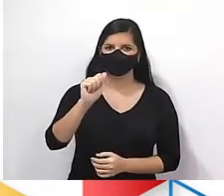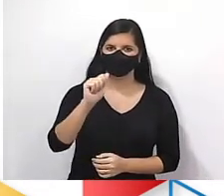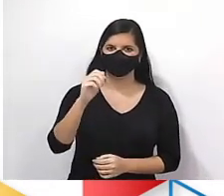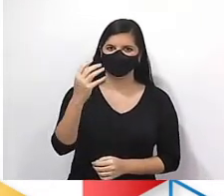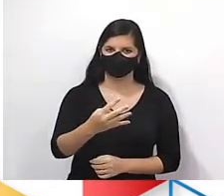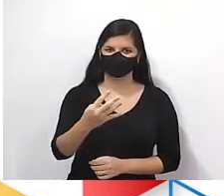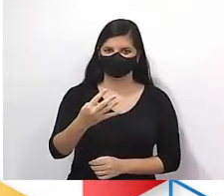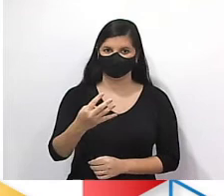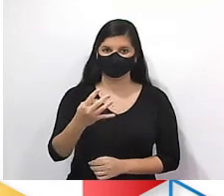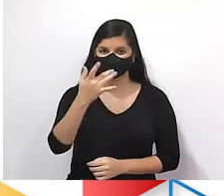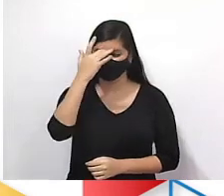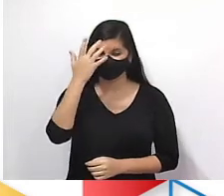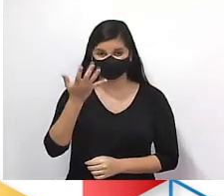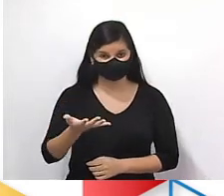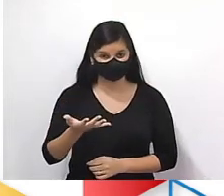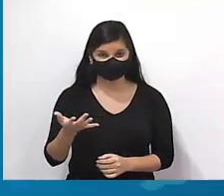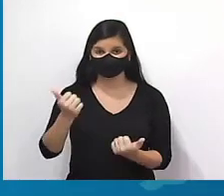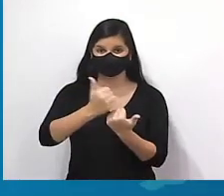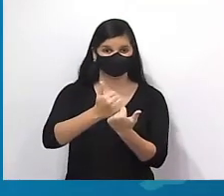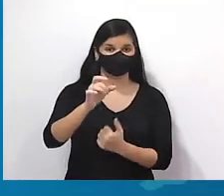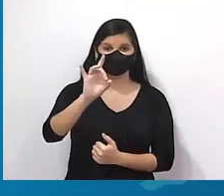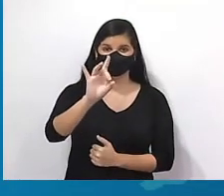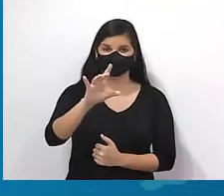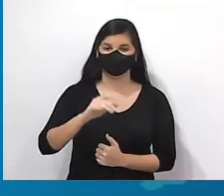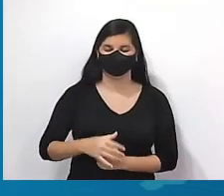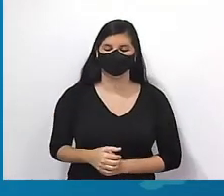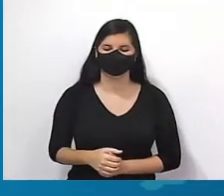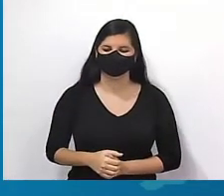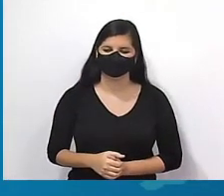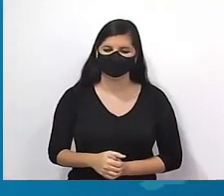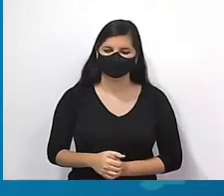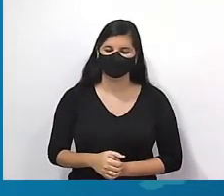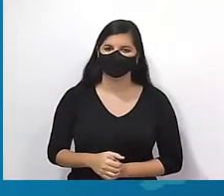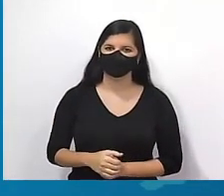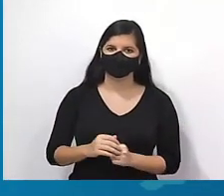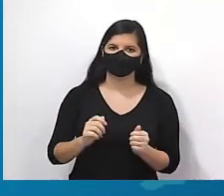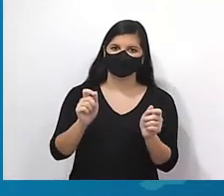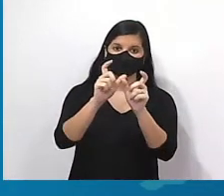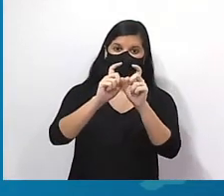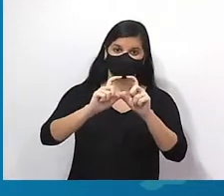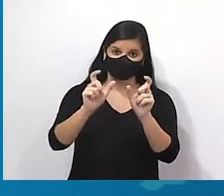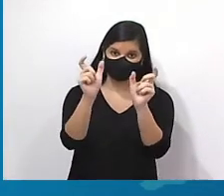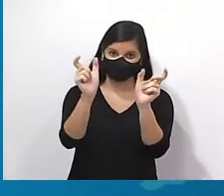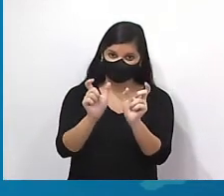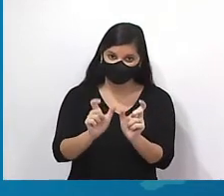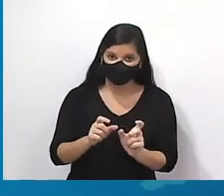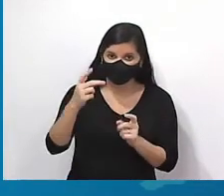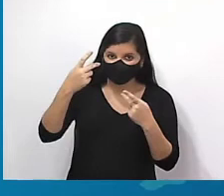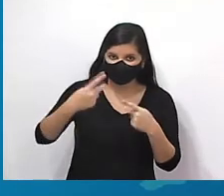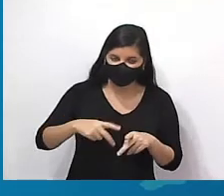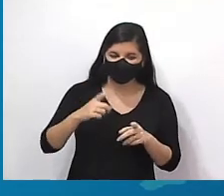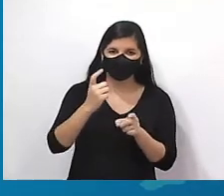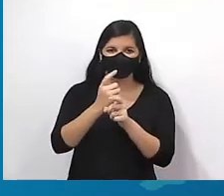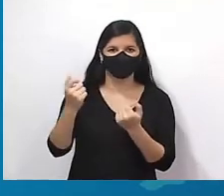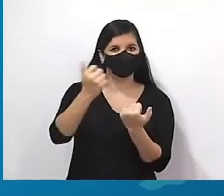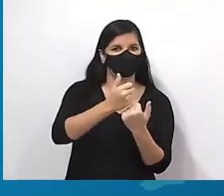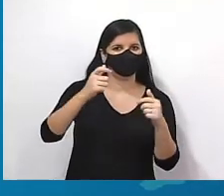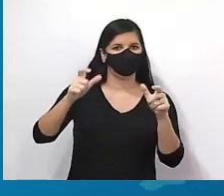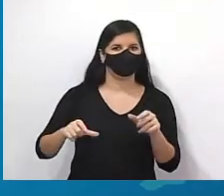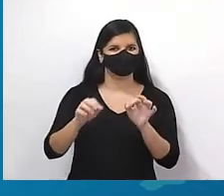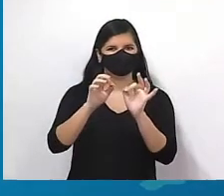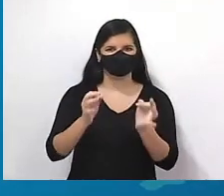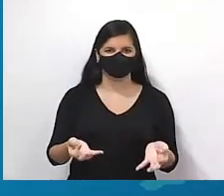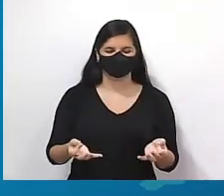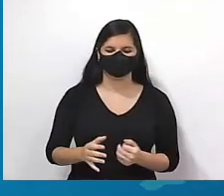Tá fácil? É só substituir, professor. Exatamente. Expressando o termo em cada função de sua posição. Muito